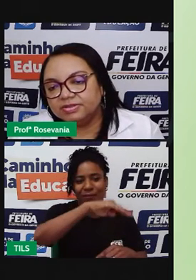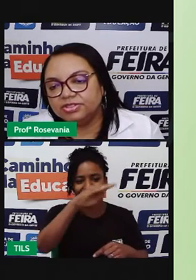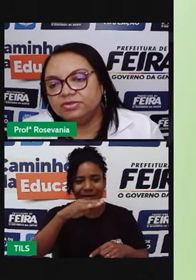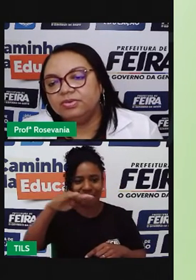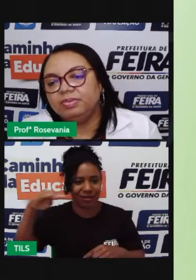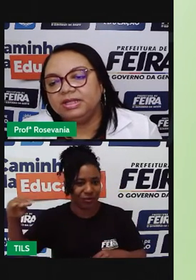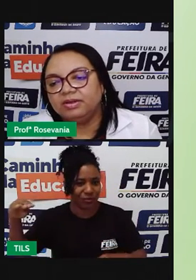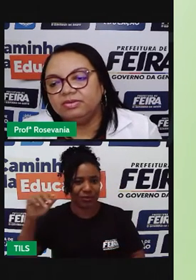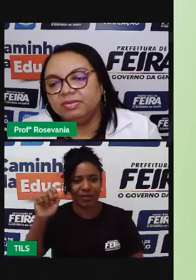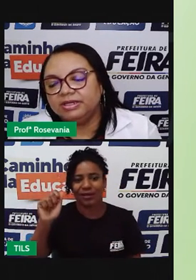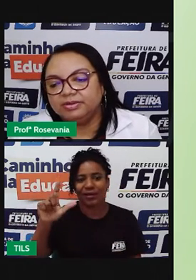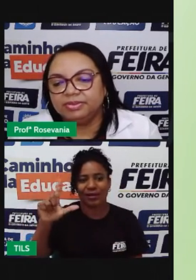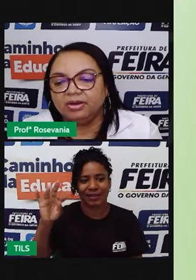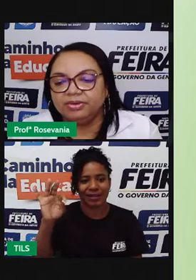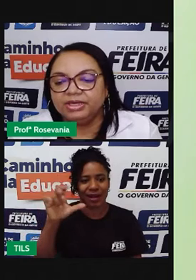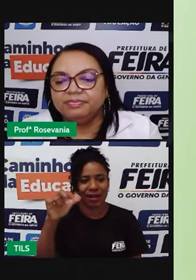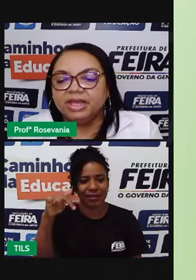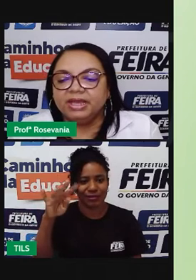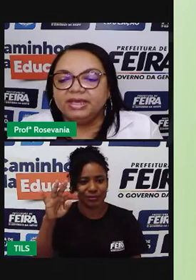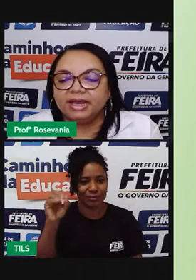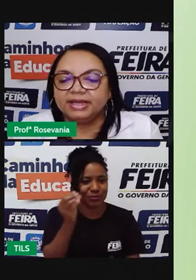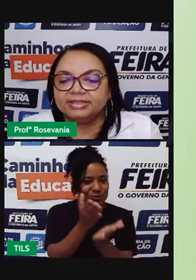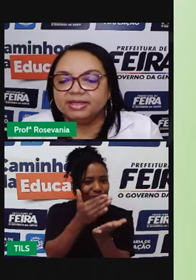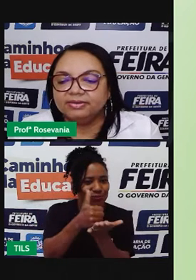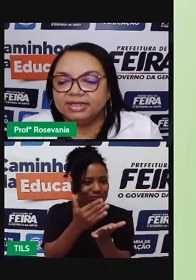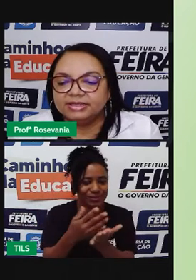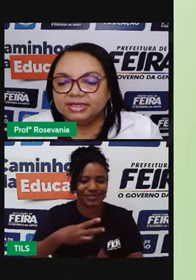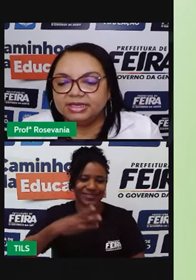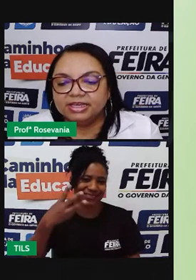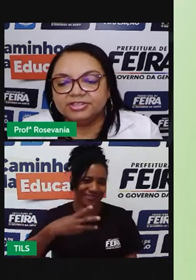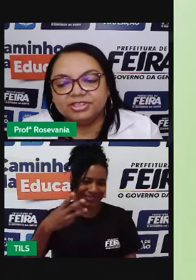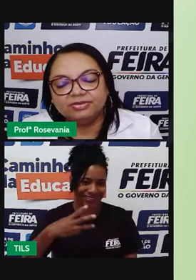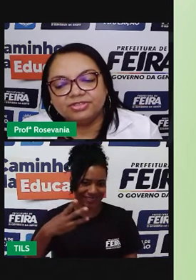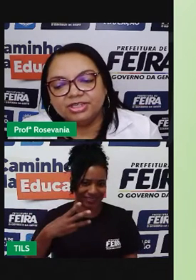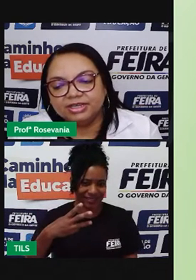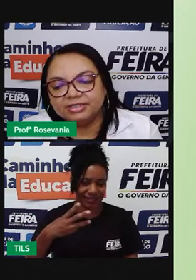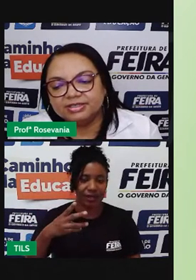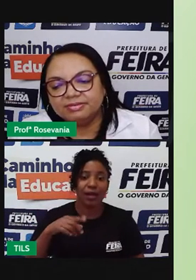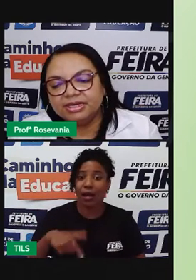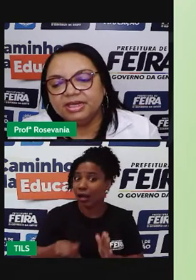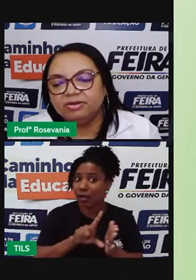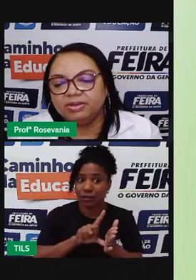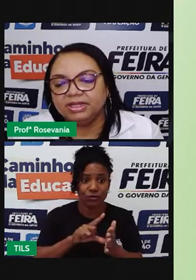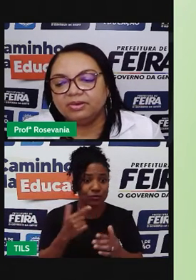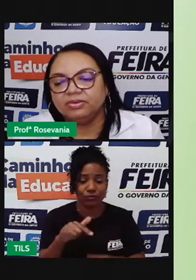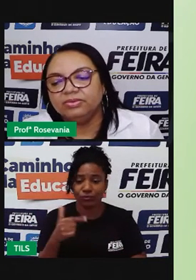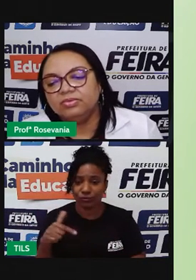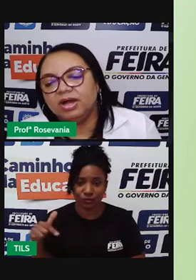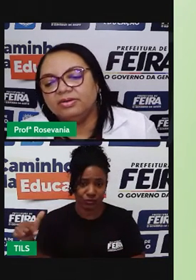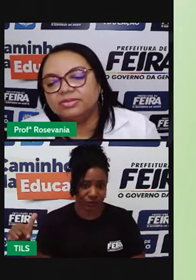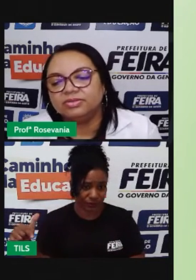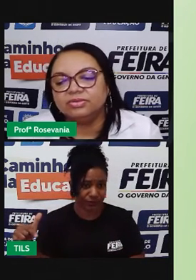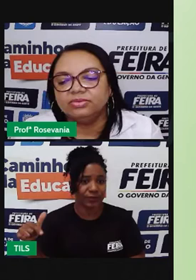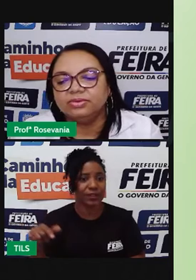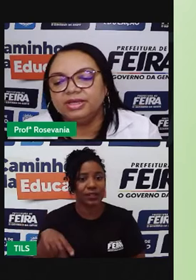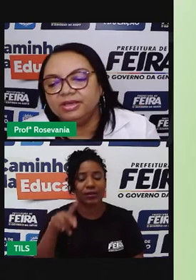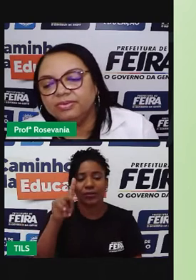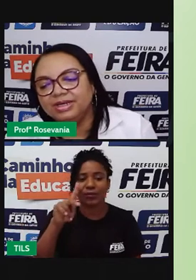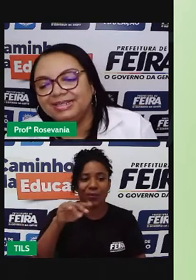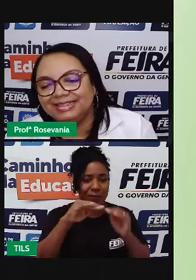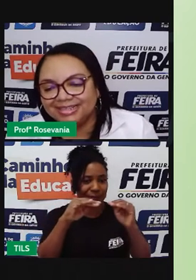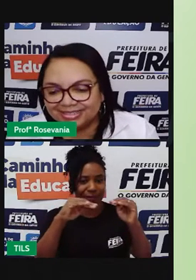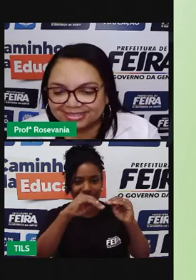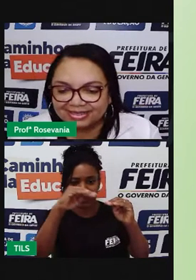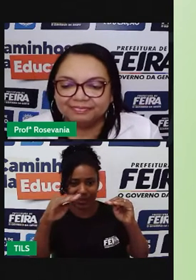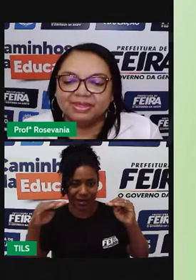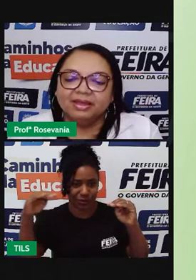né, de ter decidido o Planalto do Maranhão-Piauí e a questão desse aqui, que a gente não tinha antes também, que era o Planalto Uruguai, o Sul e